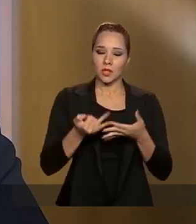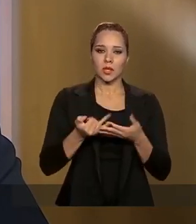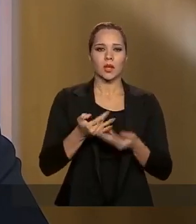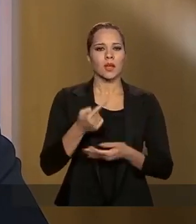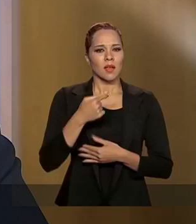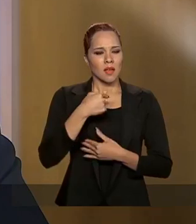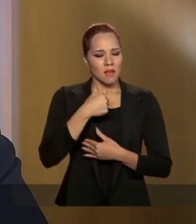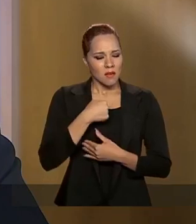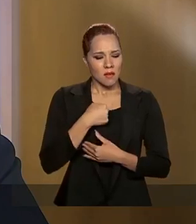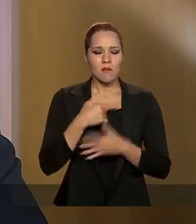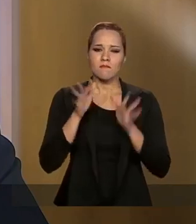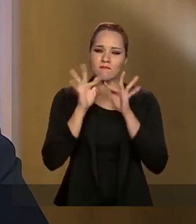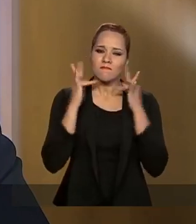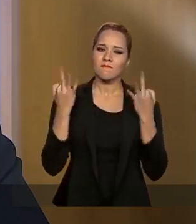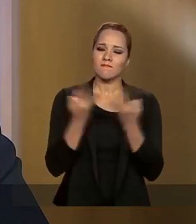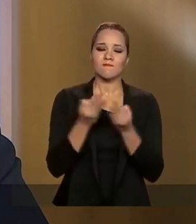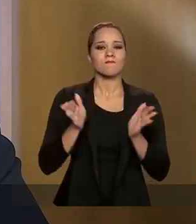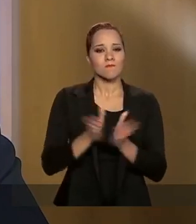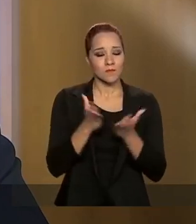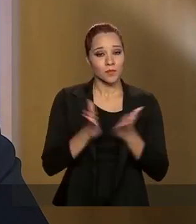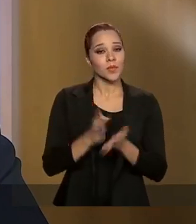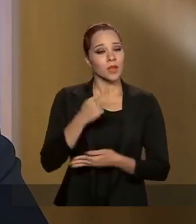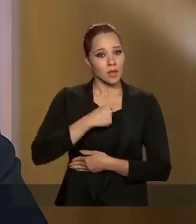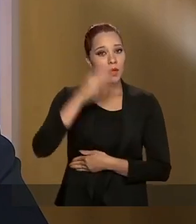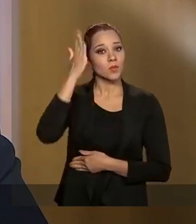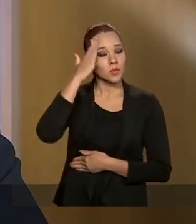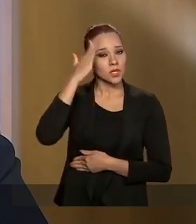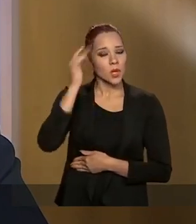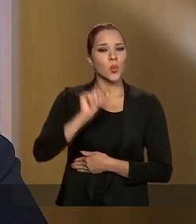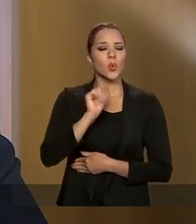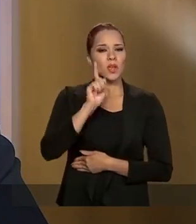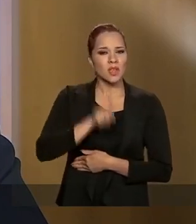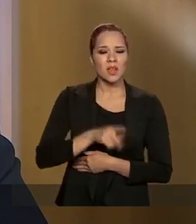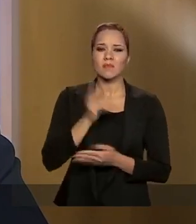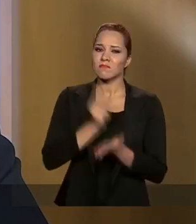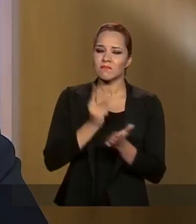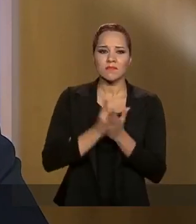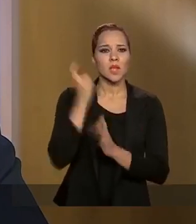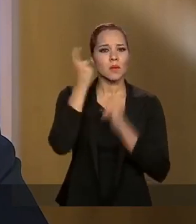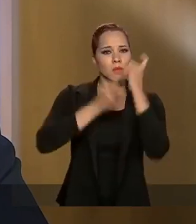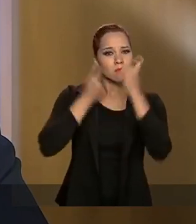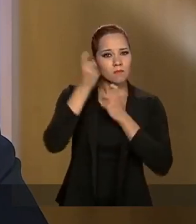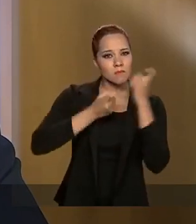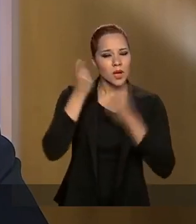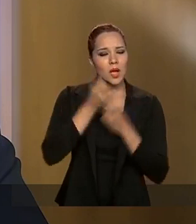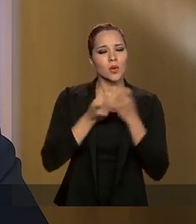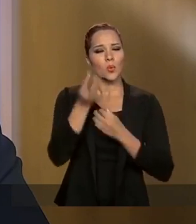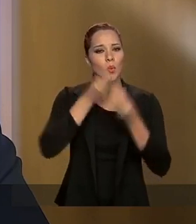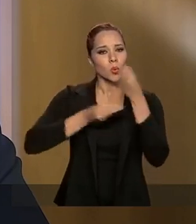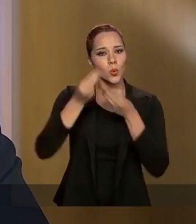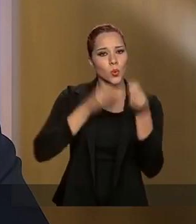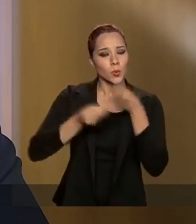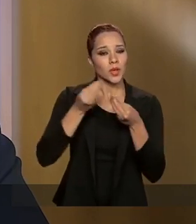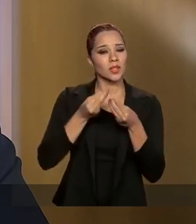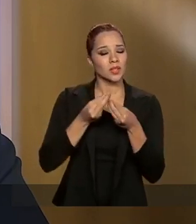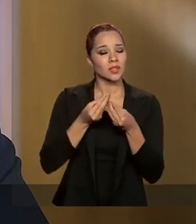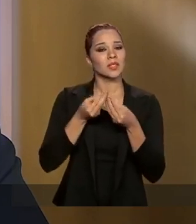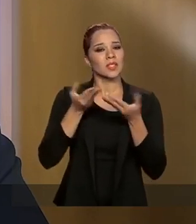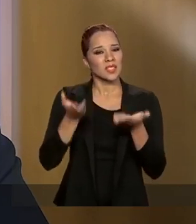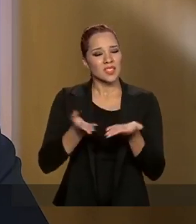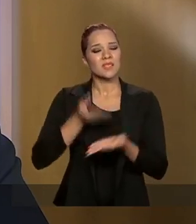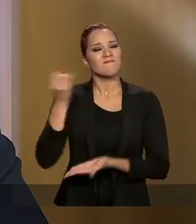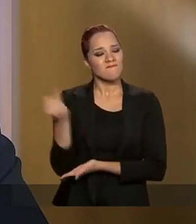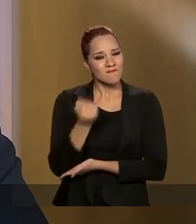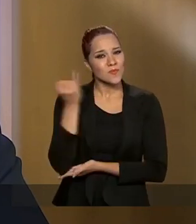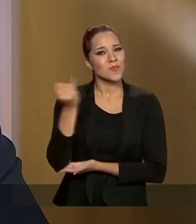eu venho de família pobre. Eu sei o que significa estar sempre preocupado com o seu pão diário. E isso deve ser